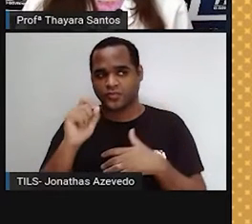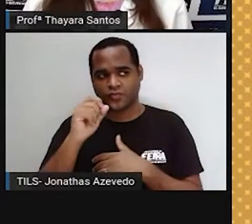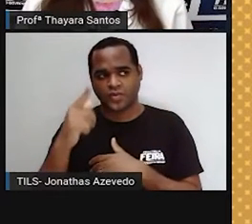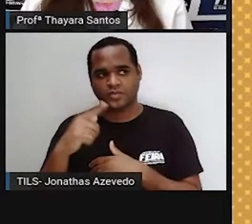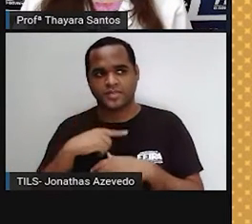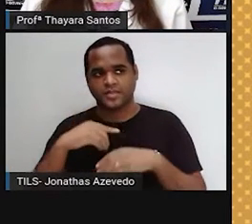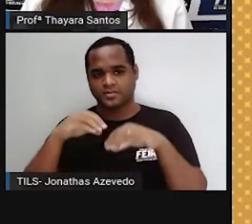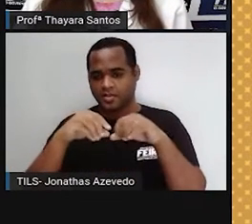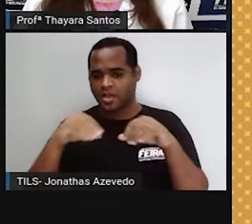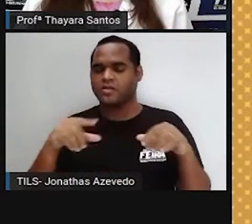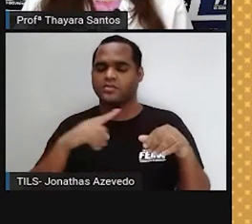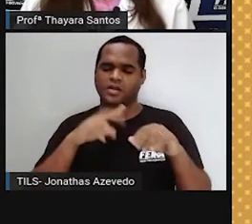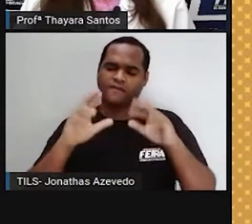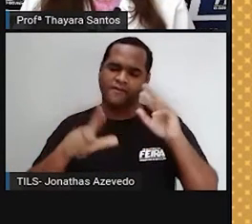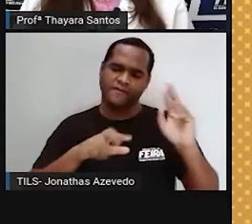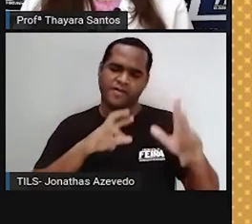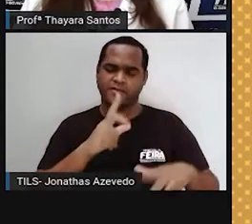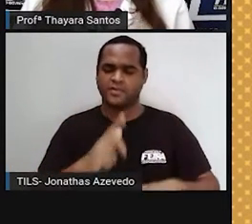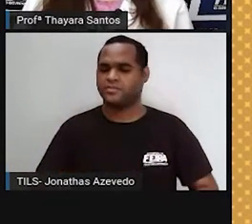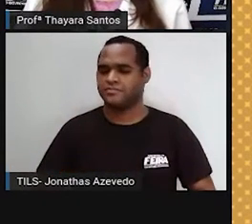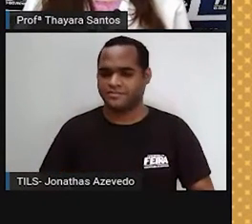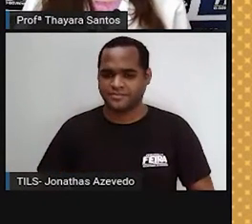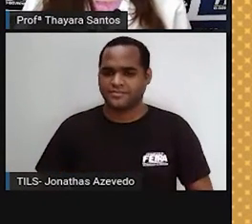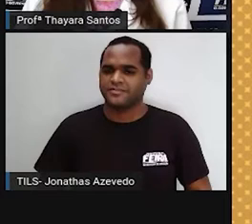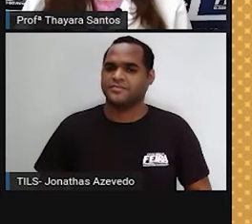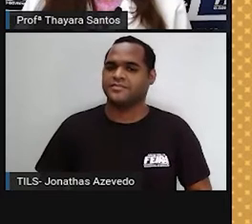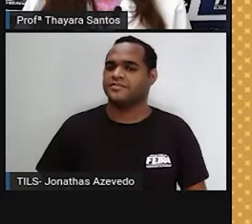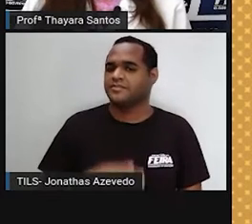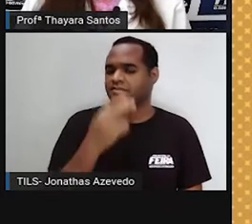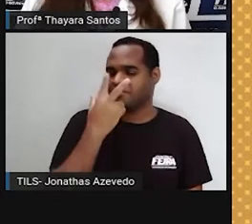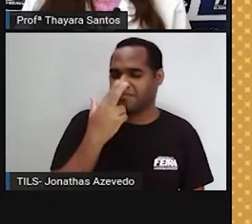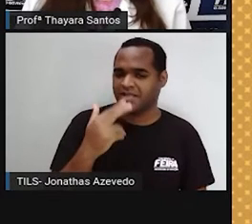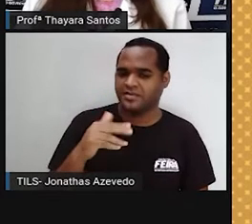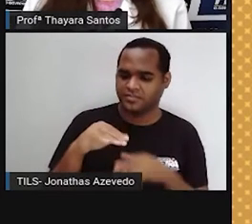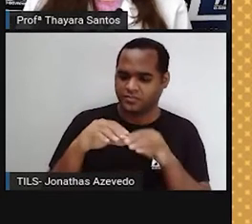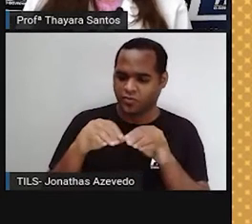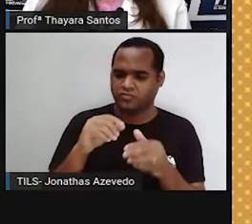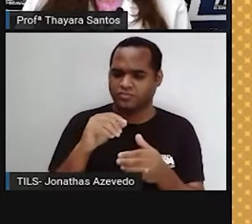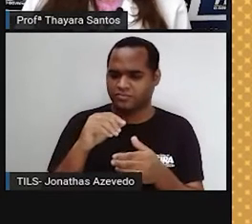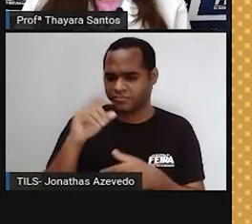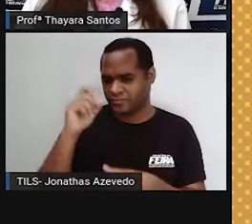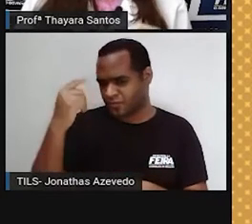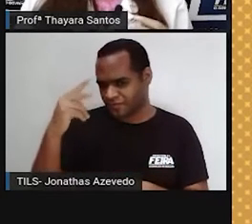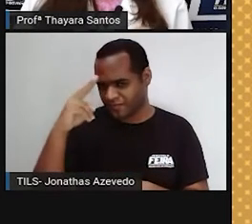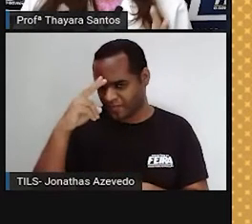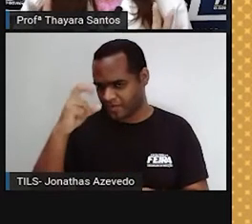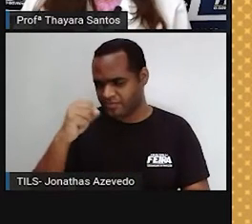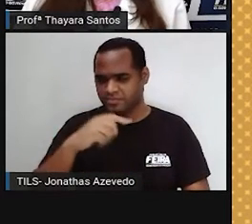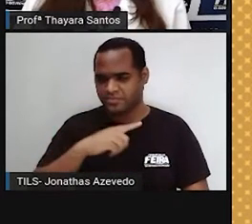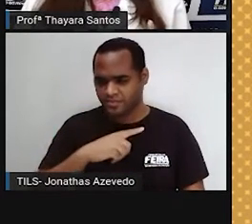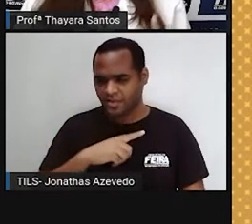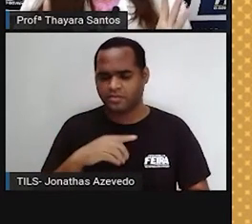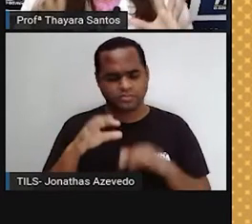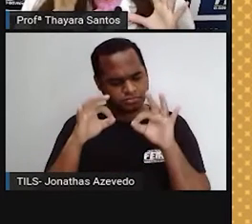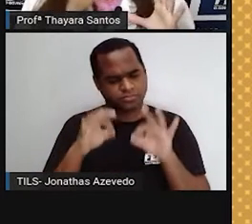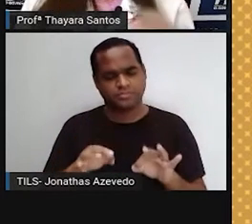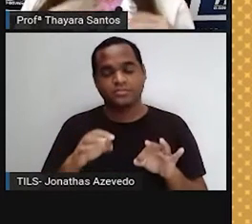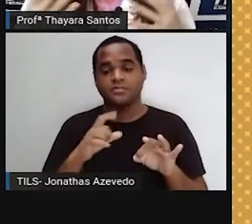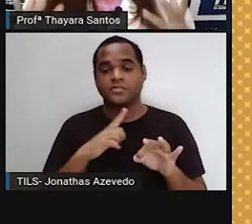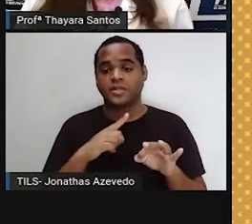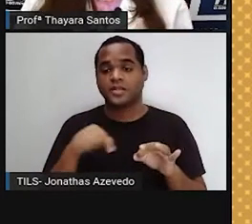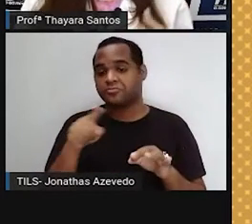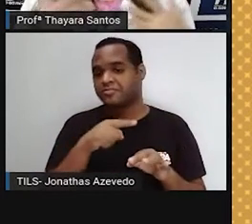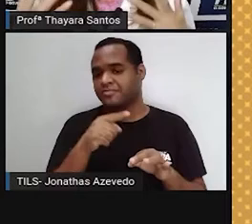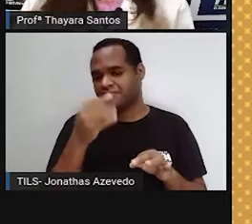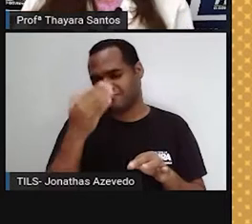movimento do planeta Terra. Ele não tem uma superfície sólida, e isso é bem justificável, né? Isso quer dizer que, se